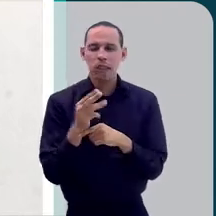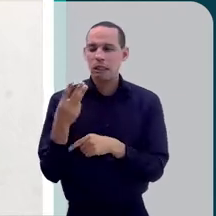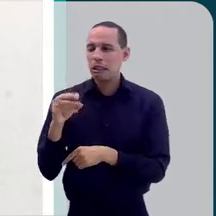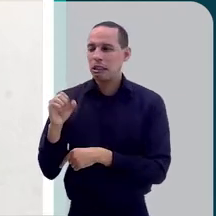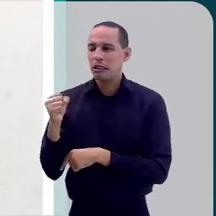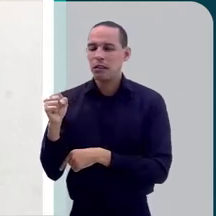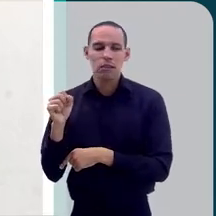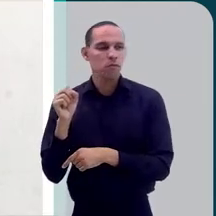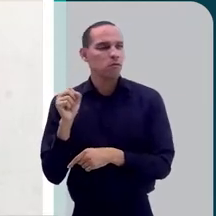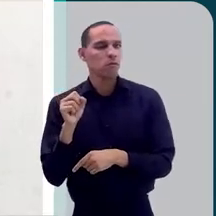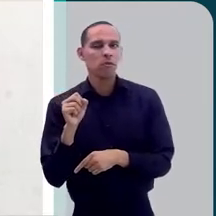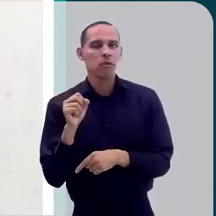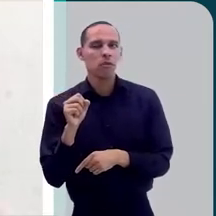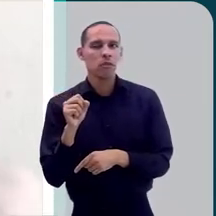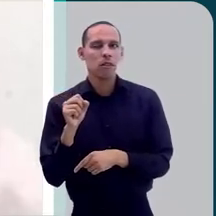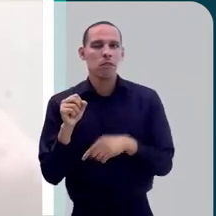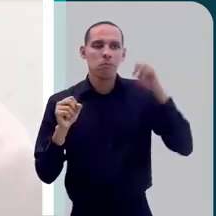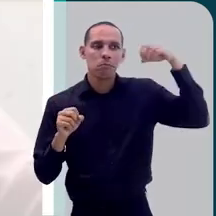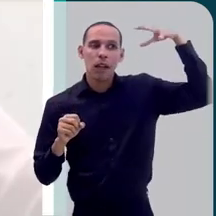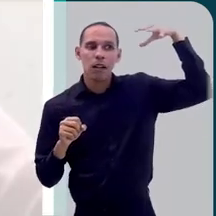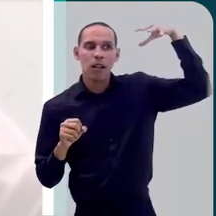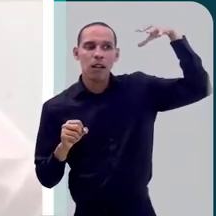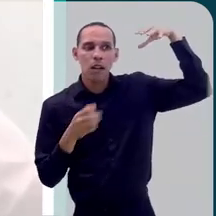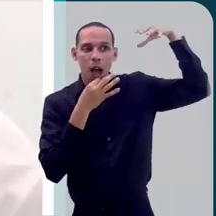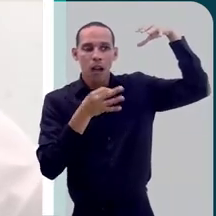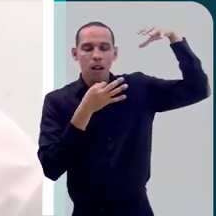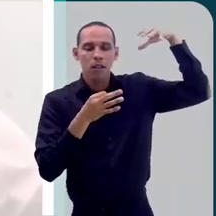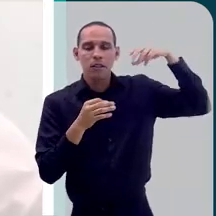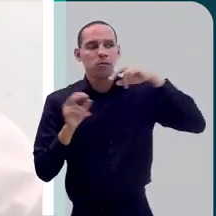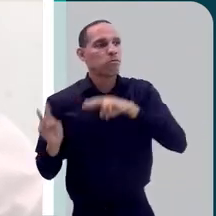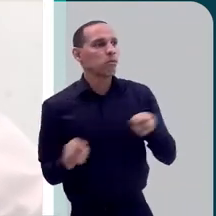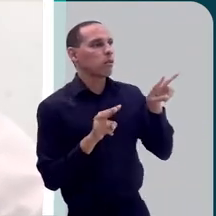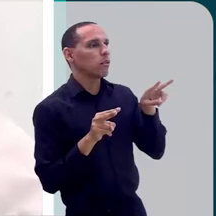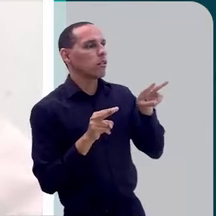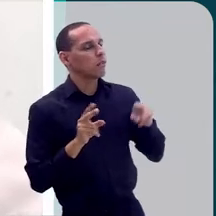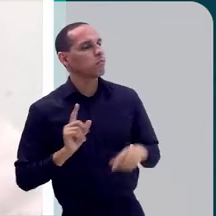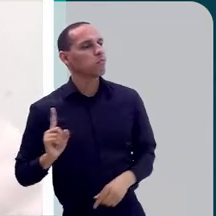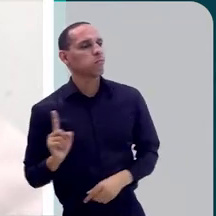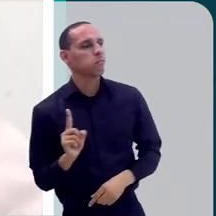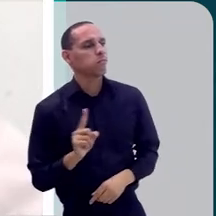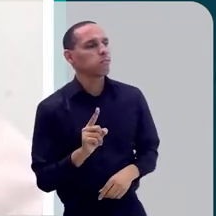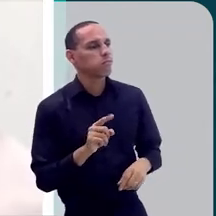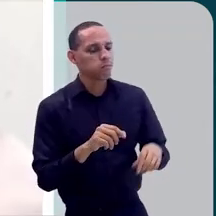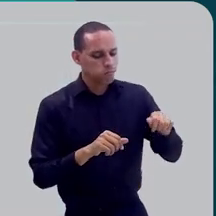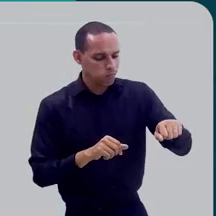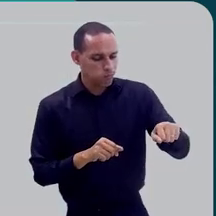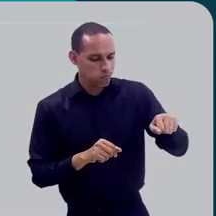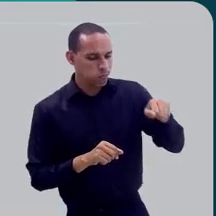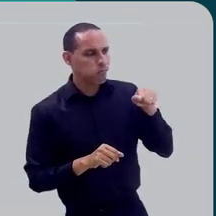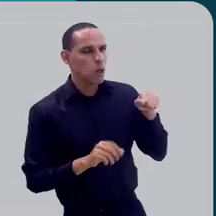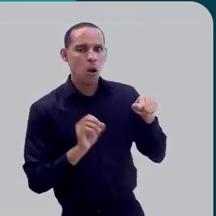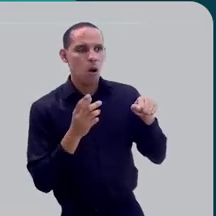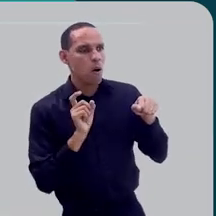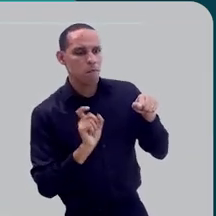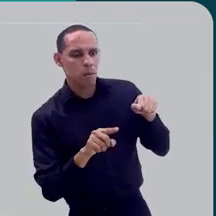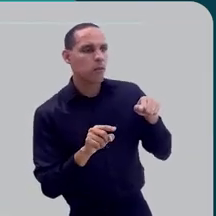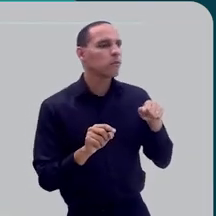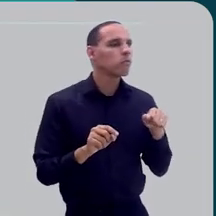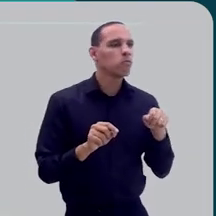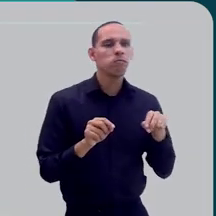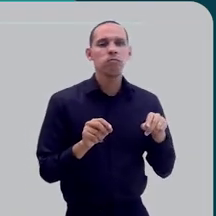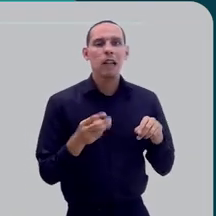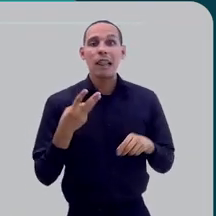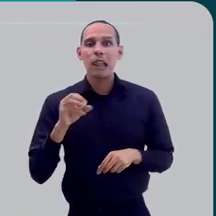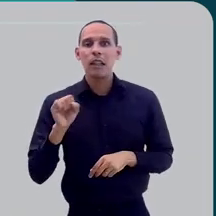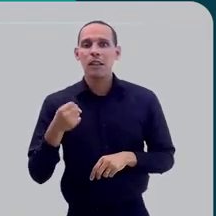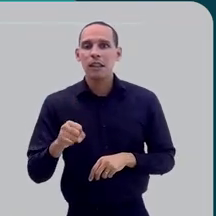30 segundos, alguma luz apita. E você tem que pegar uma alavanquinha ali,